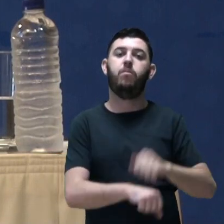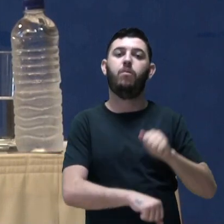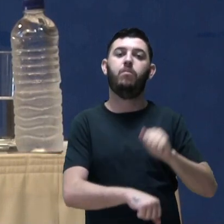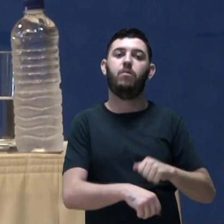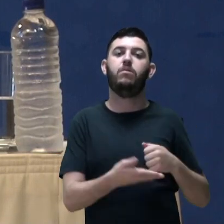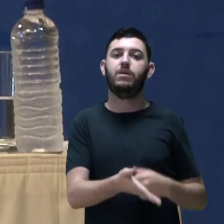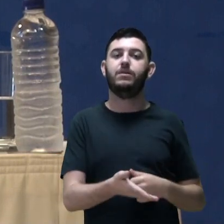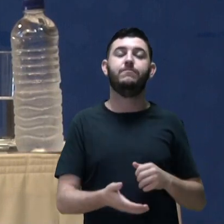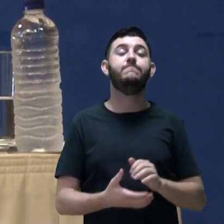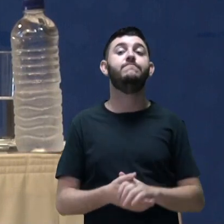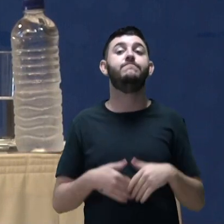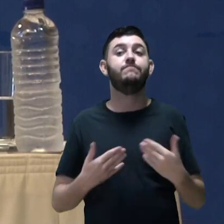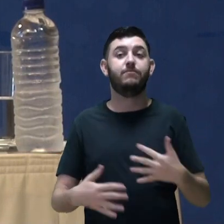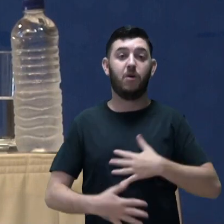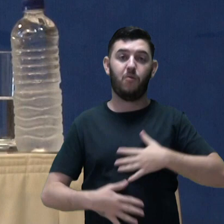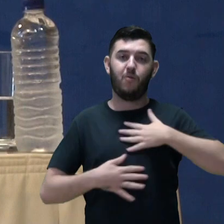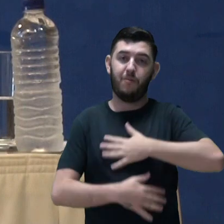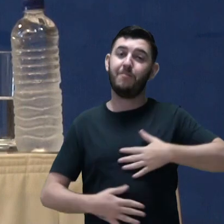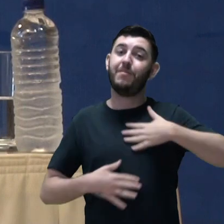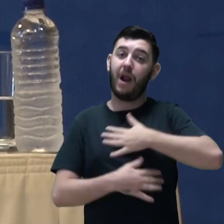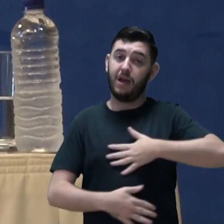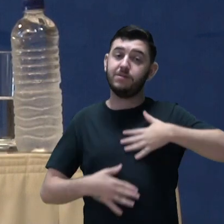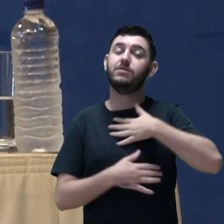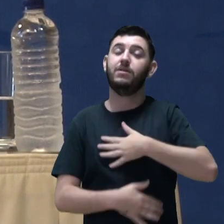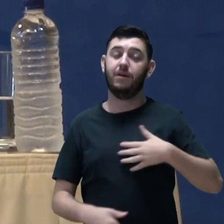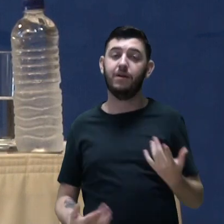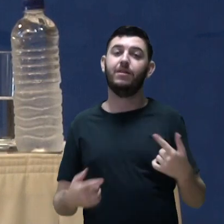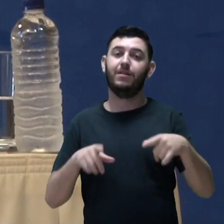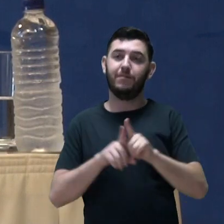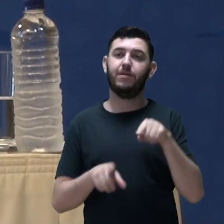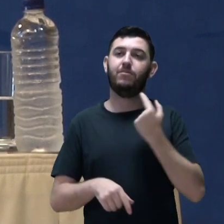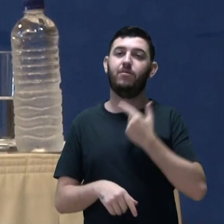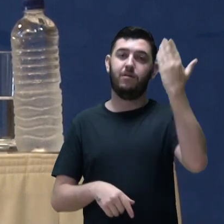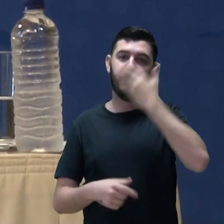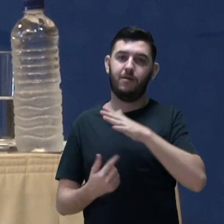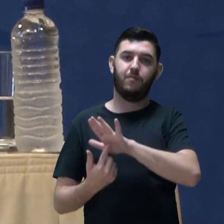Com muito prazer, então, que trazemos mais este avanço.